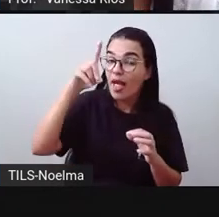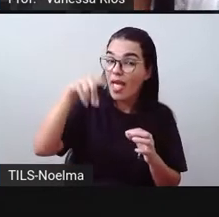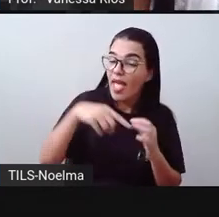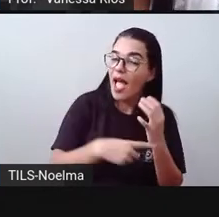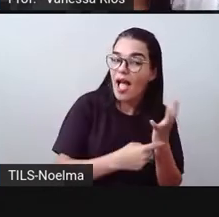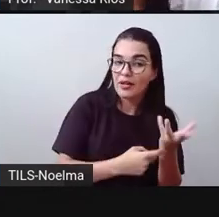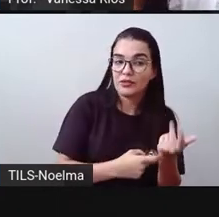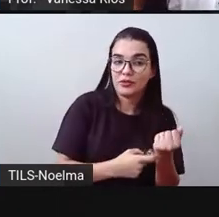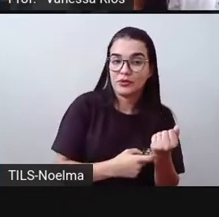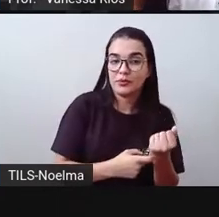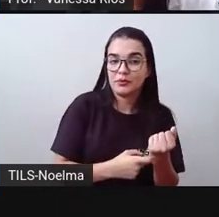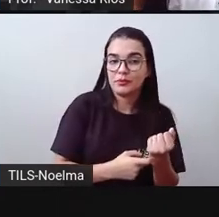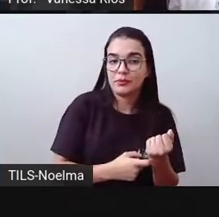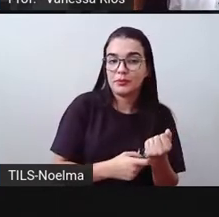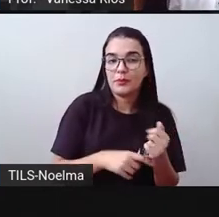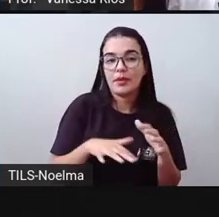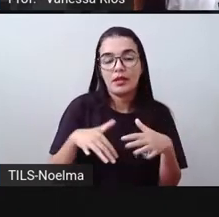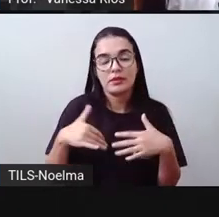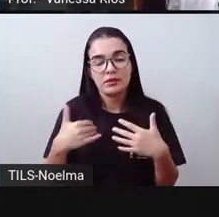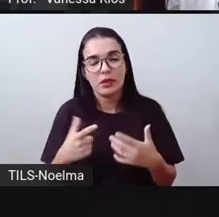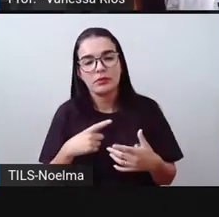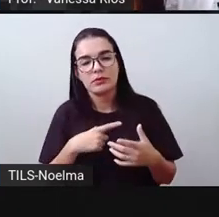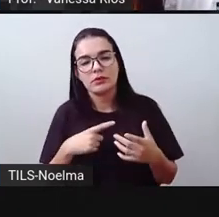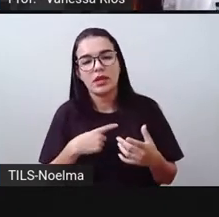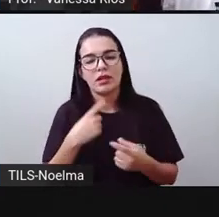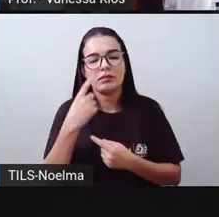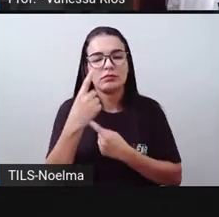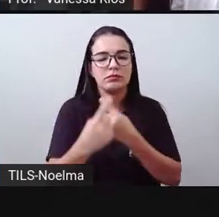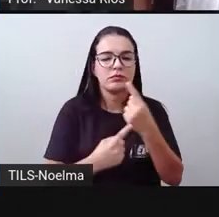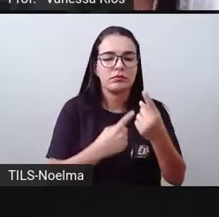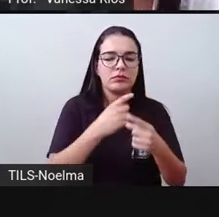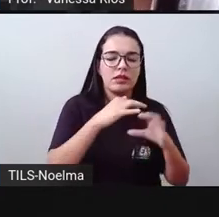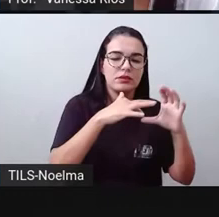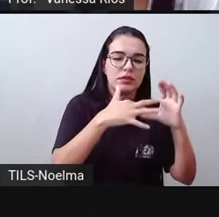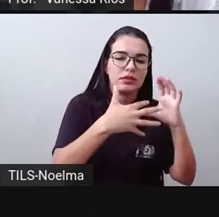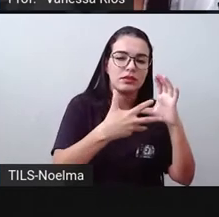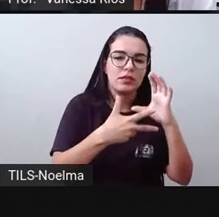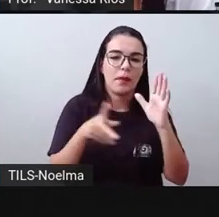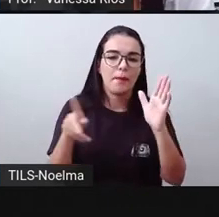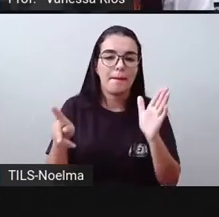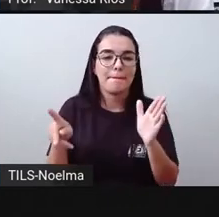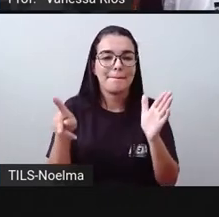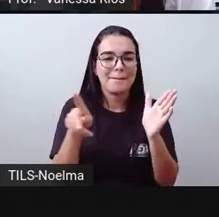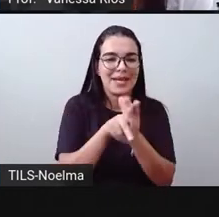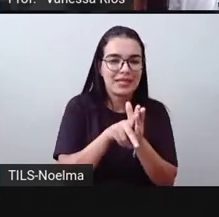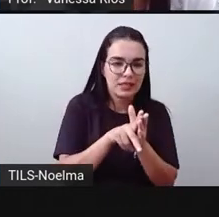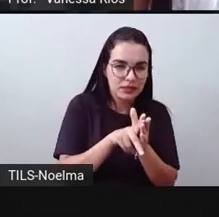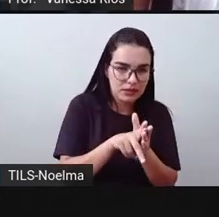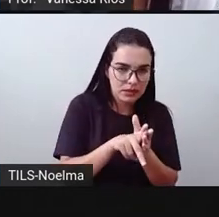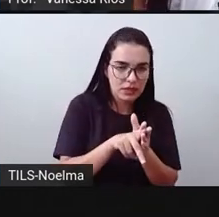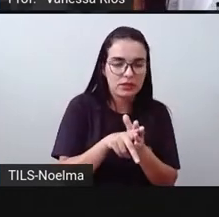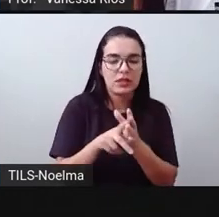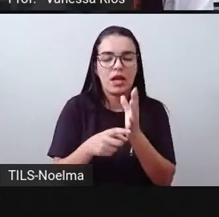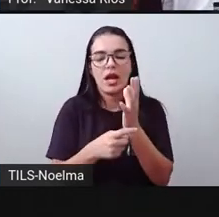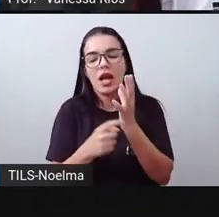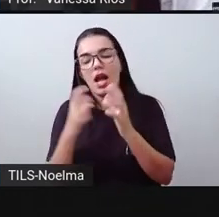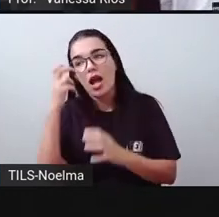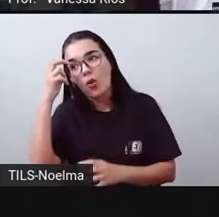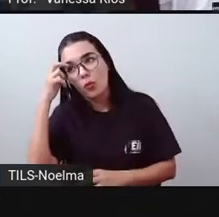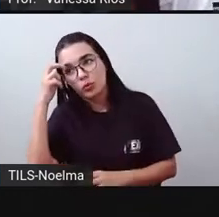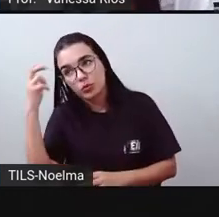arte. Então, vão existir aí diversos aspectos pertencentes ao conceito de cultura, ao